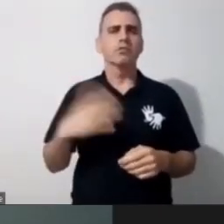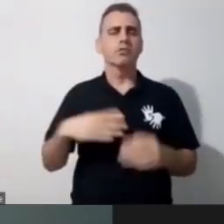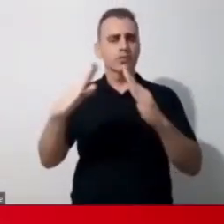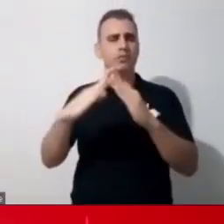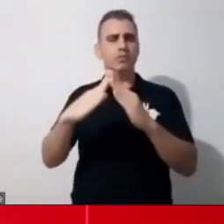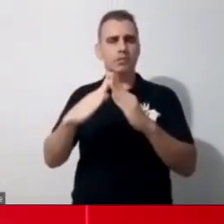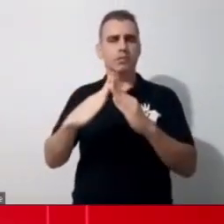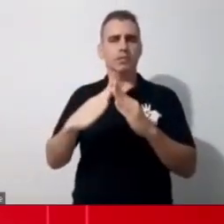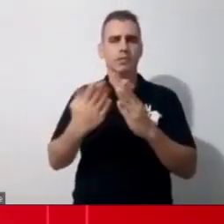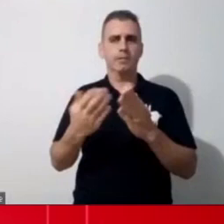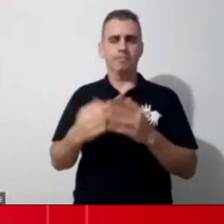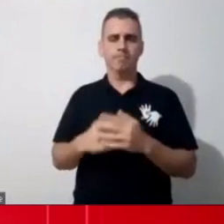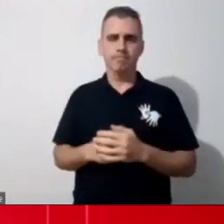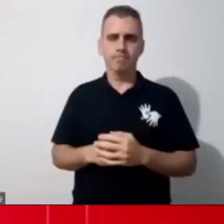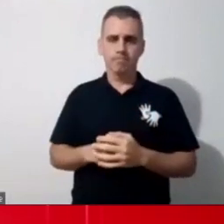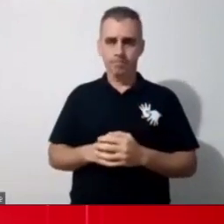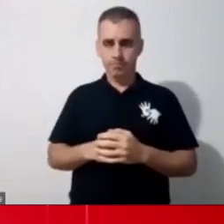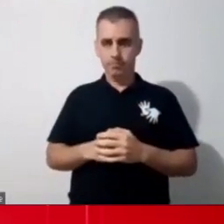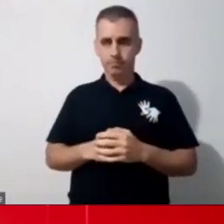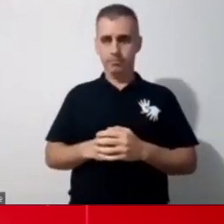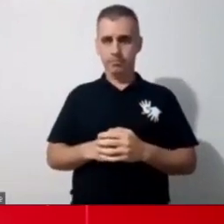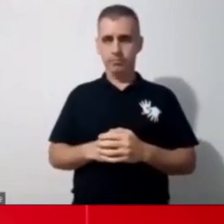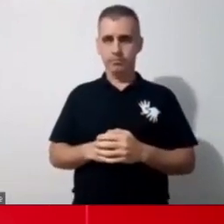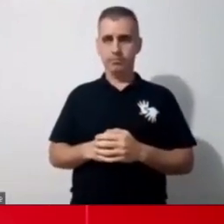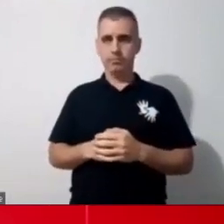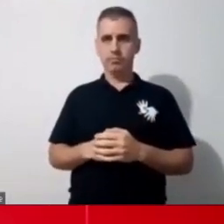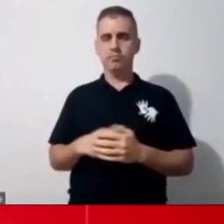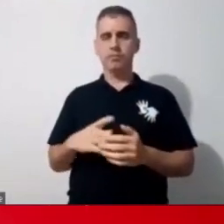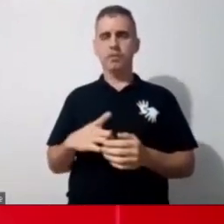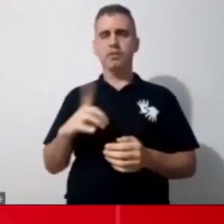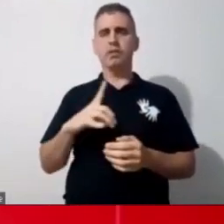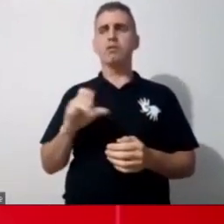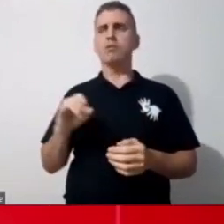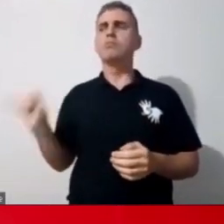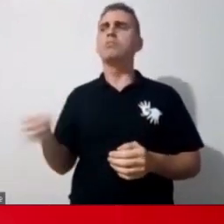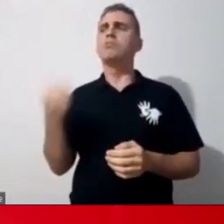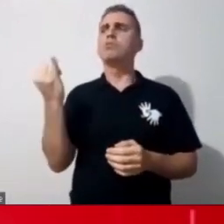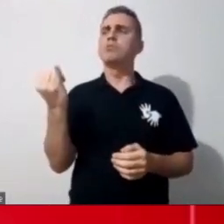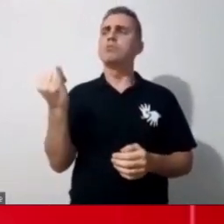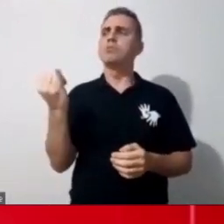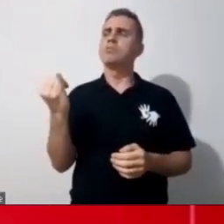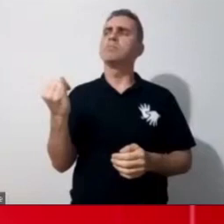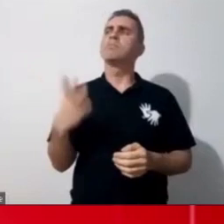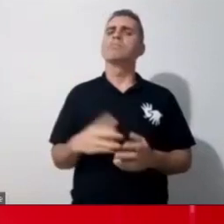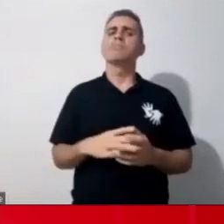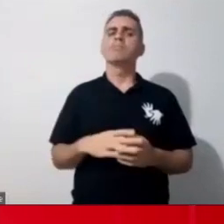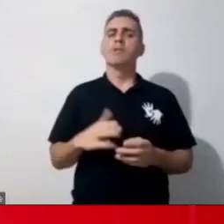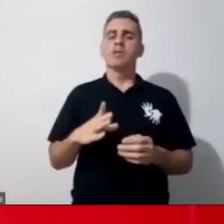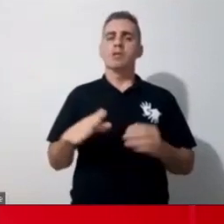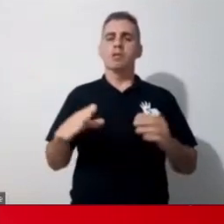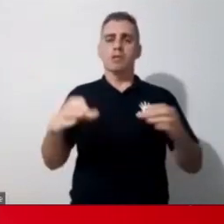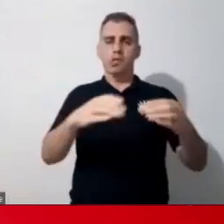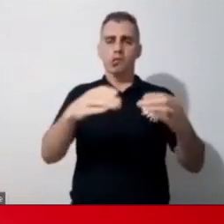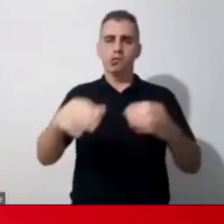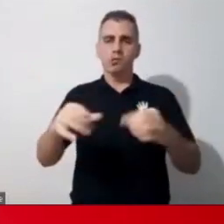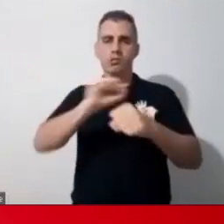outra coisa também, né, que tem como sugestão, é assim, daqui a pouco, lá naquela sala, a sala de recursos, o material